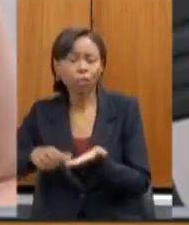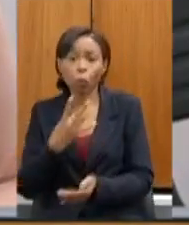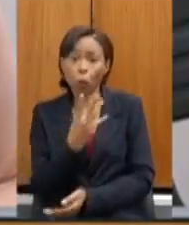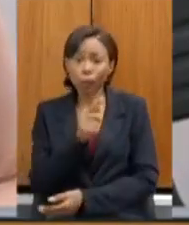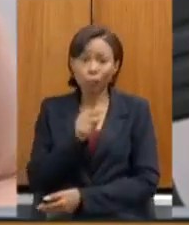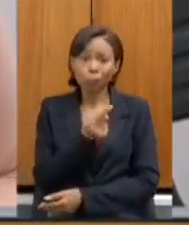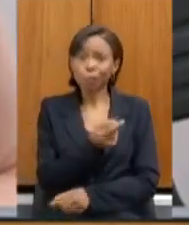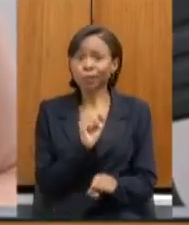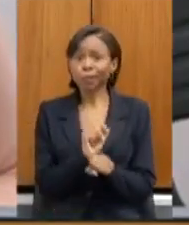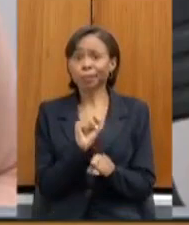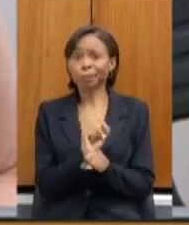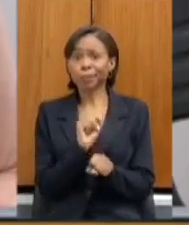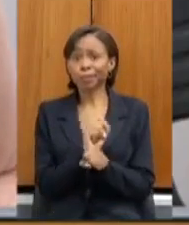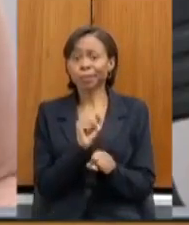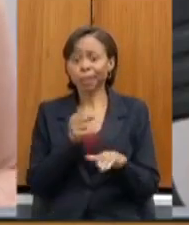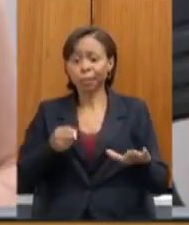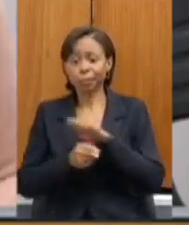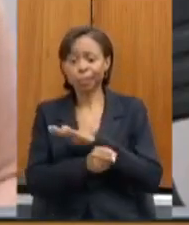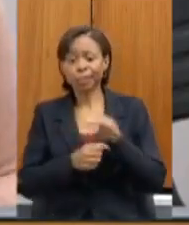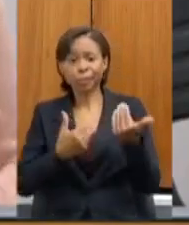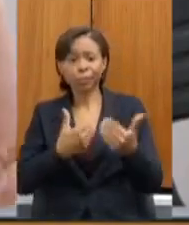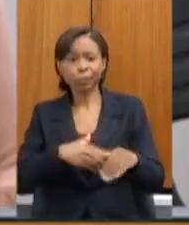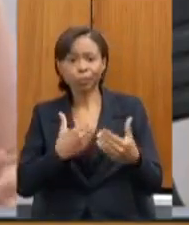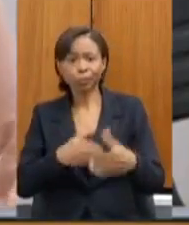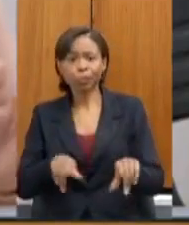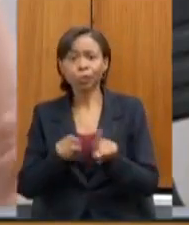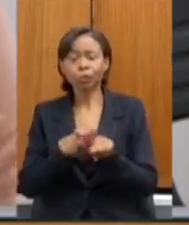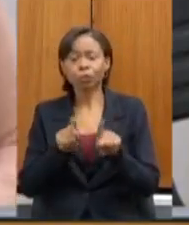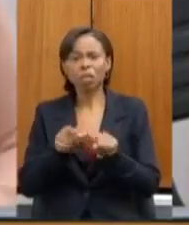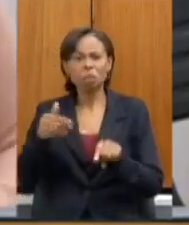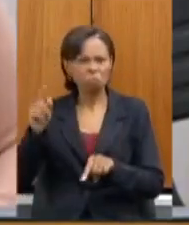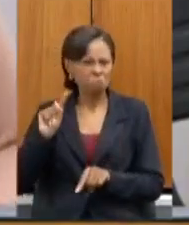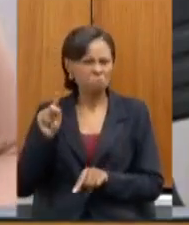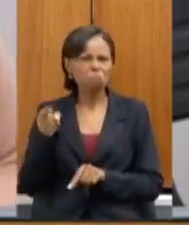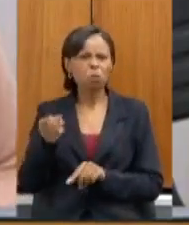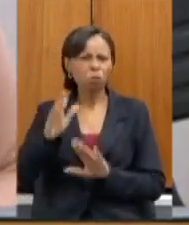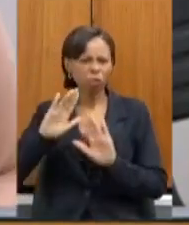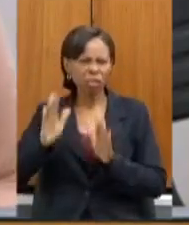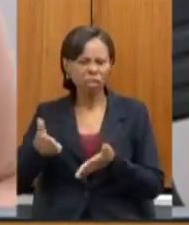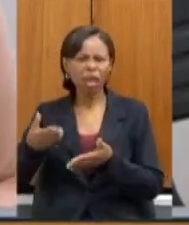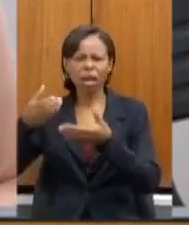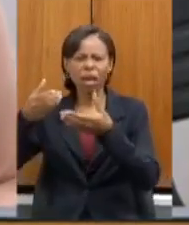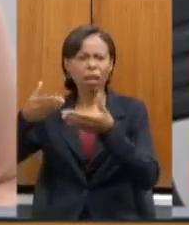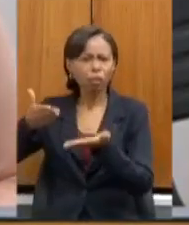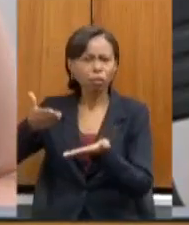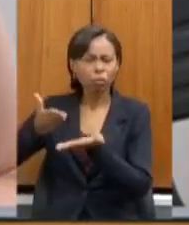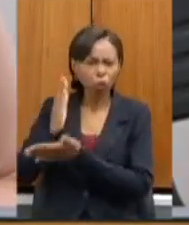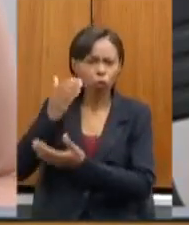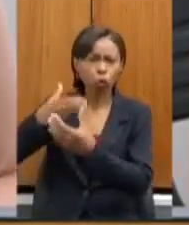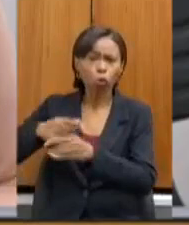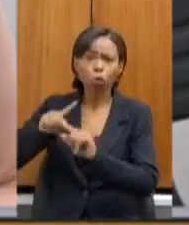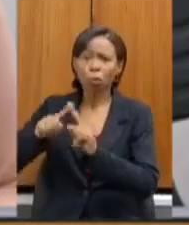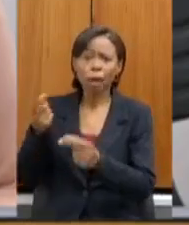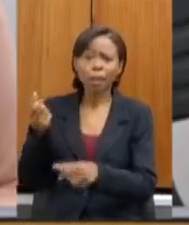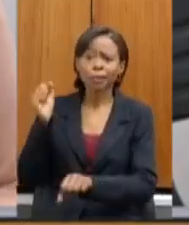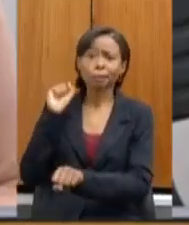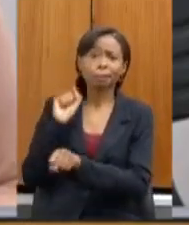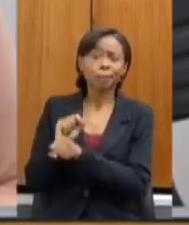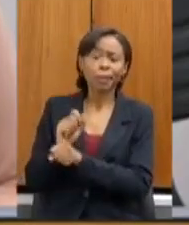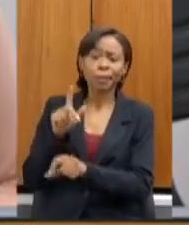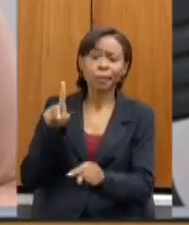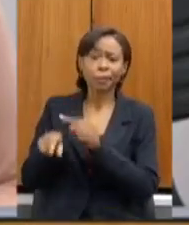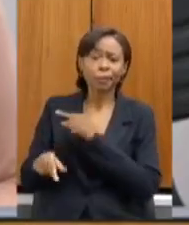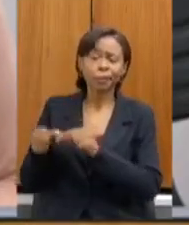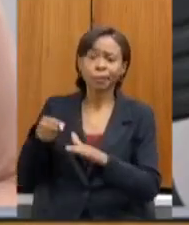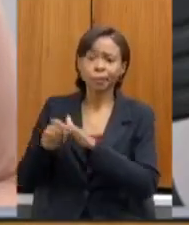concurso além das mil que foram nomeadas e nomeações suspensas durante a pandemia eu vou continuar fazendo a mesma